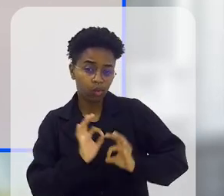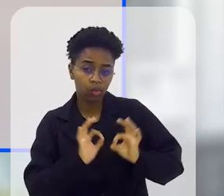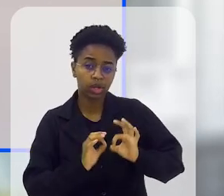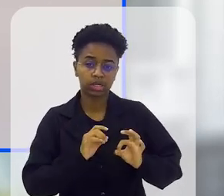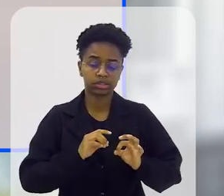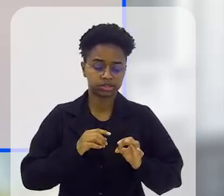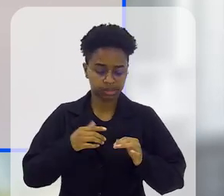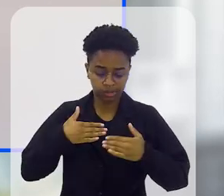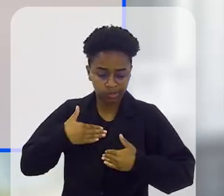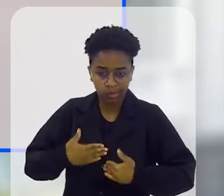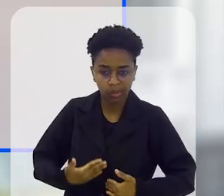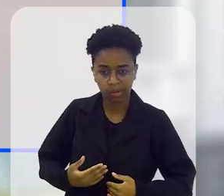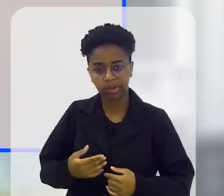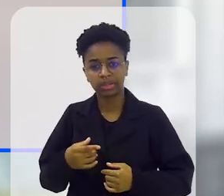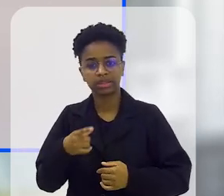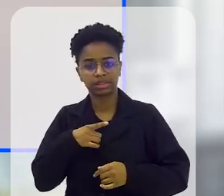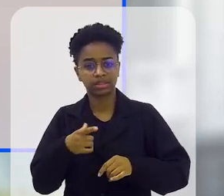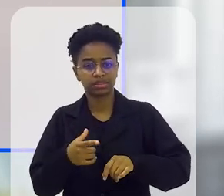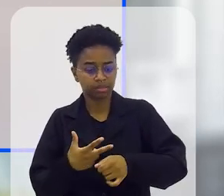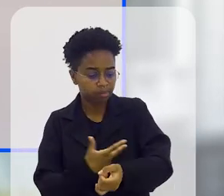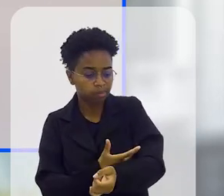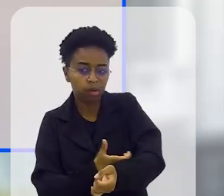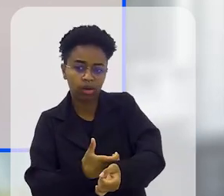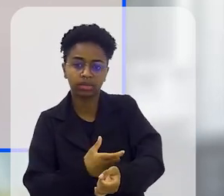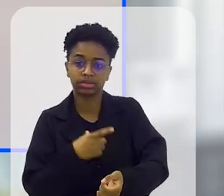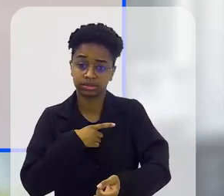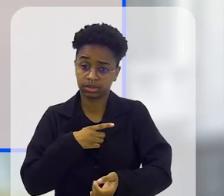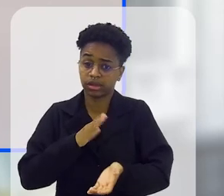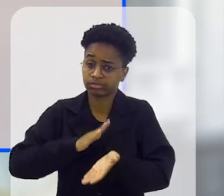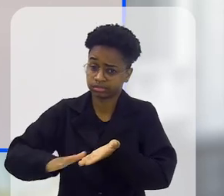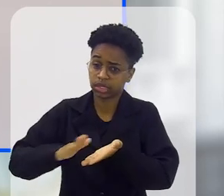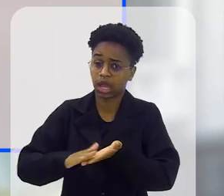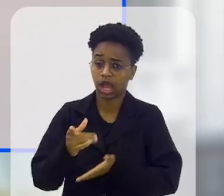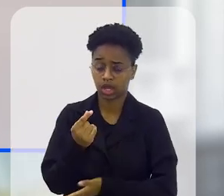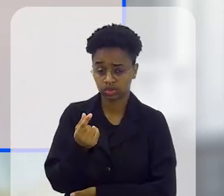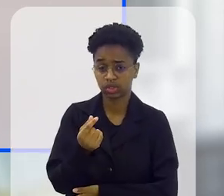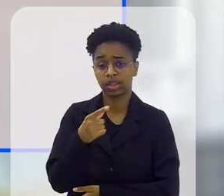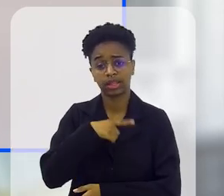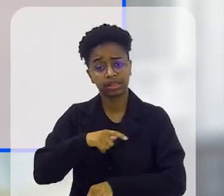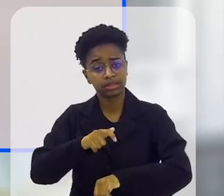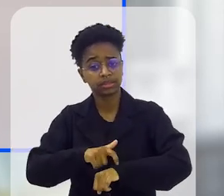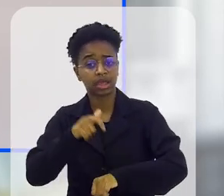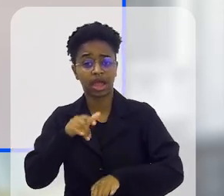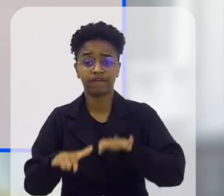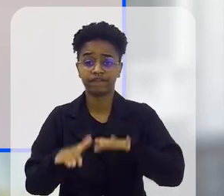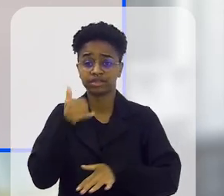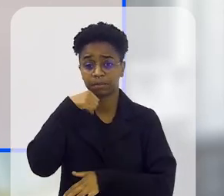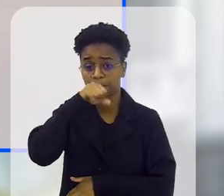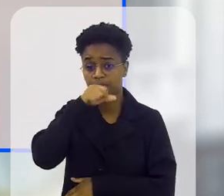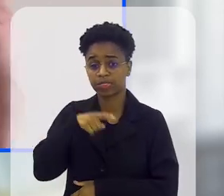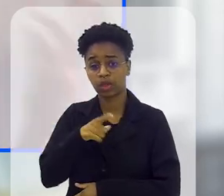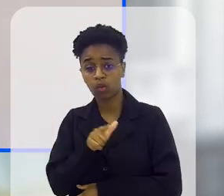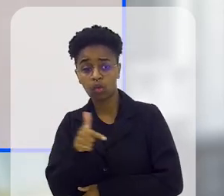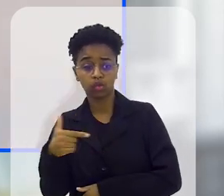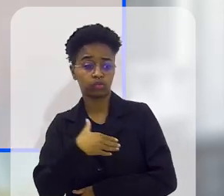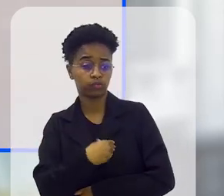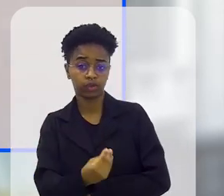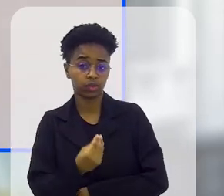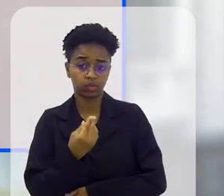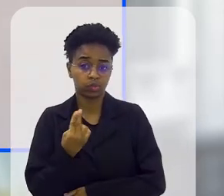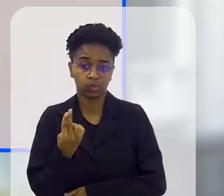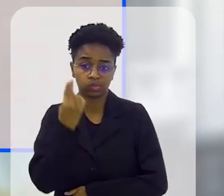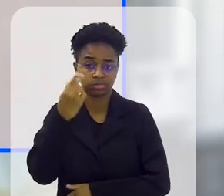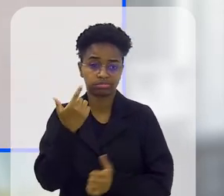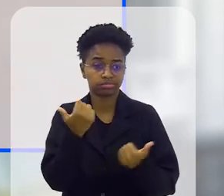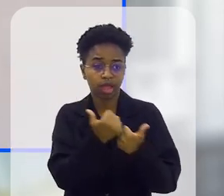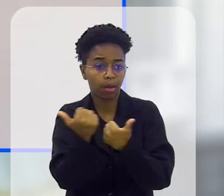catéter, de acesso venoso, como você levantou muito bem a isso, tudo tem gasto, tem tempo, às vezes aumenta em outros filhos, não tem com